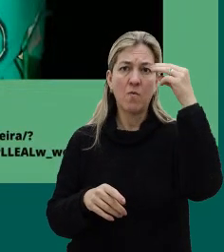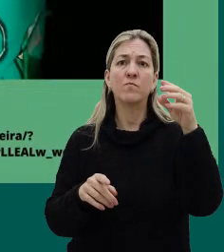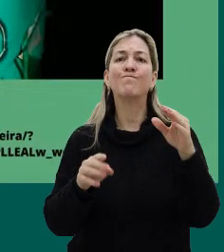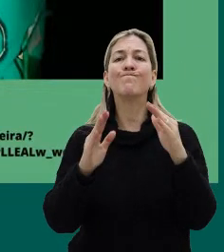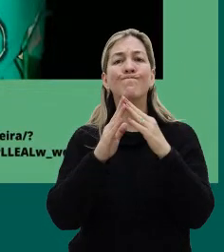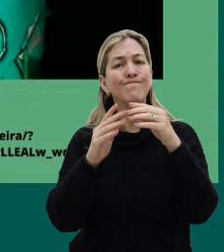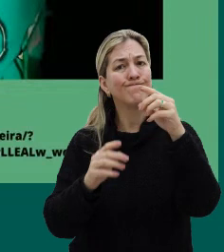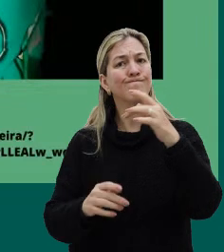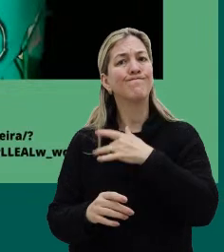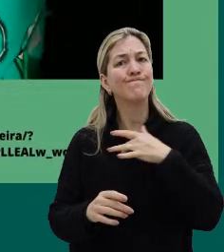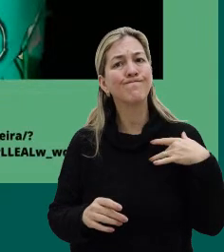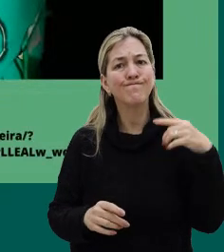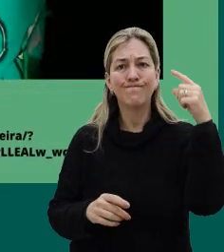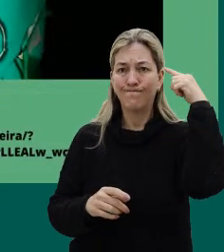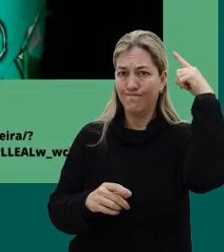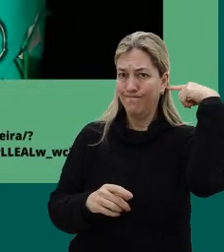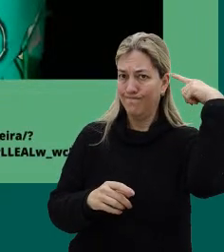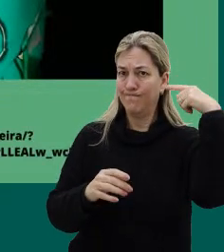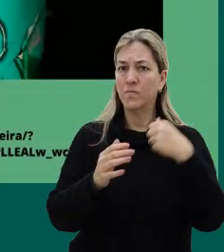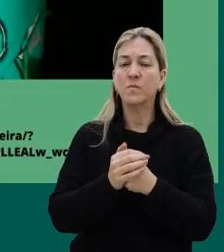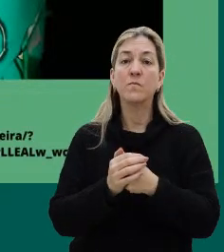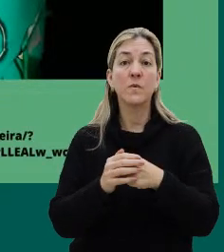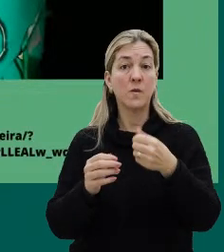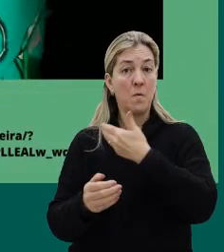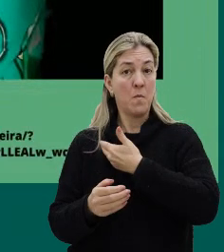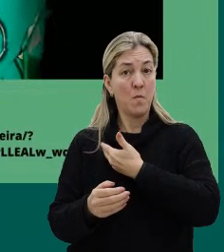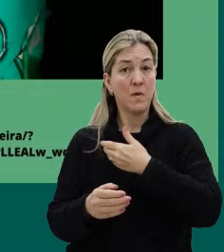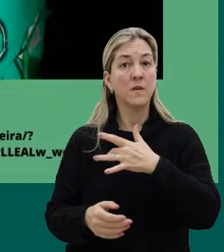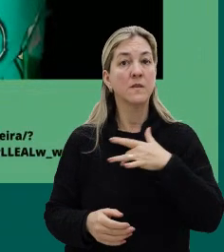para a rede pública, né, de saúde.